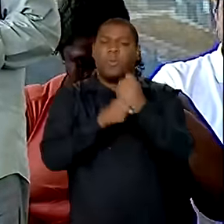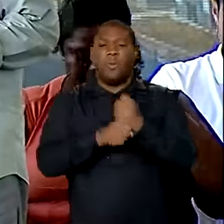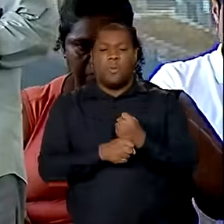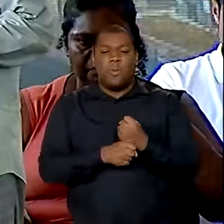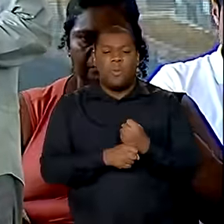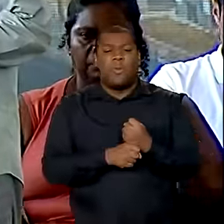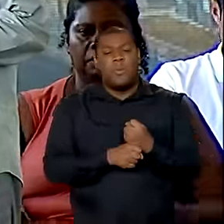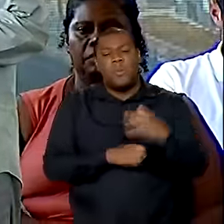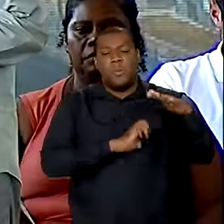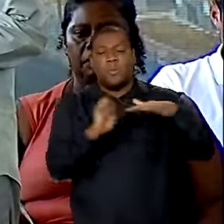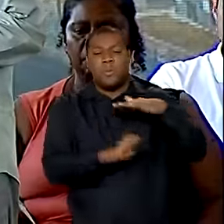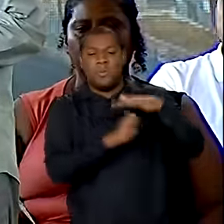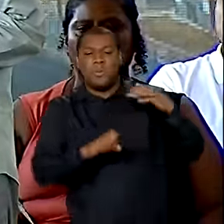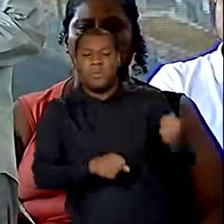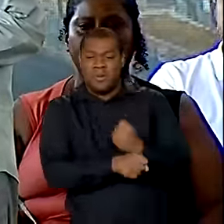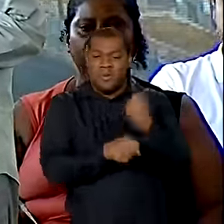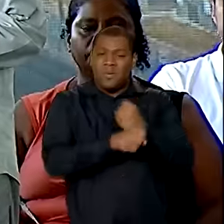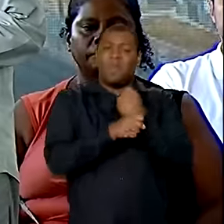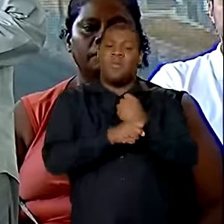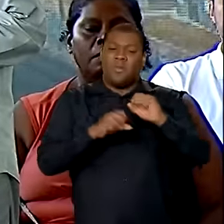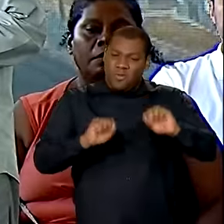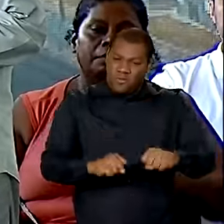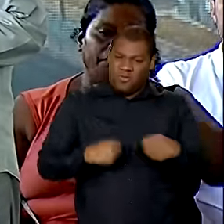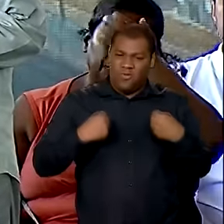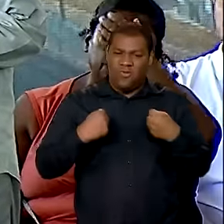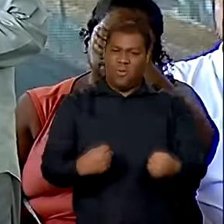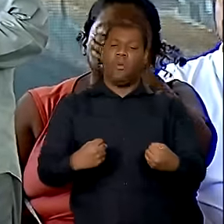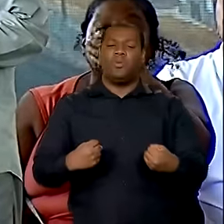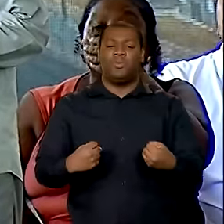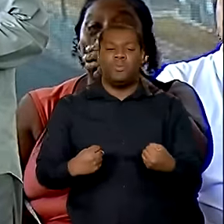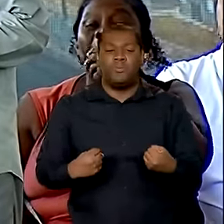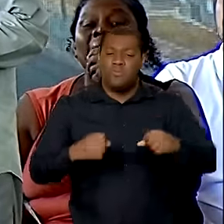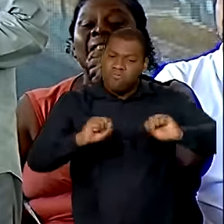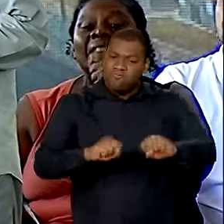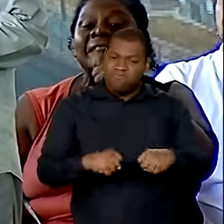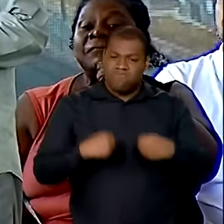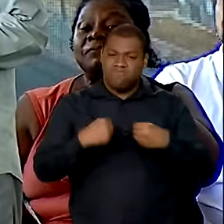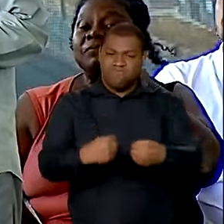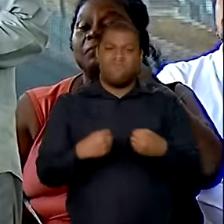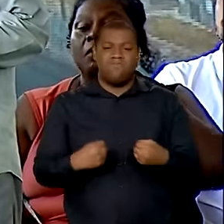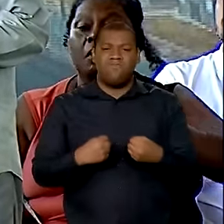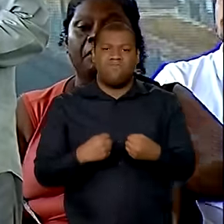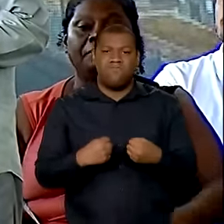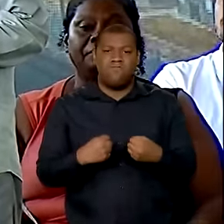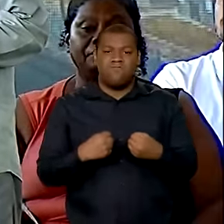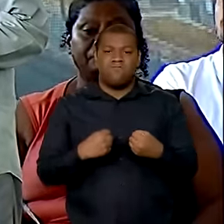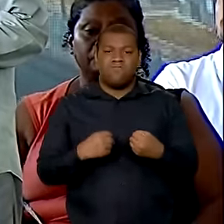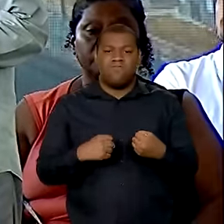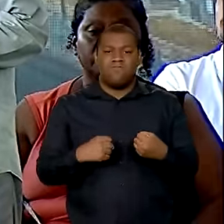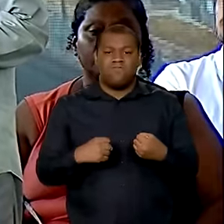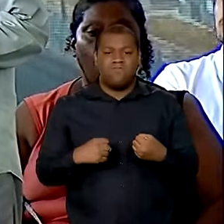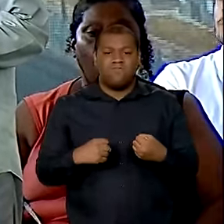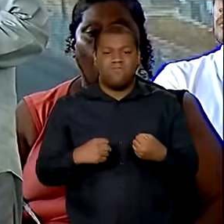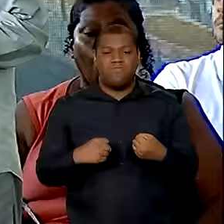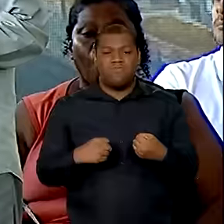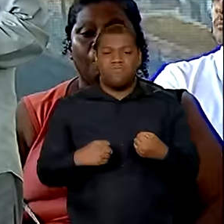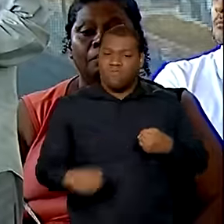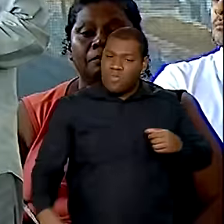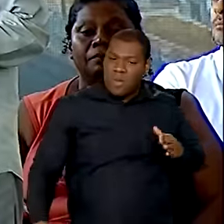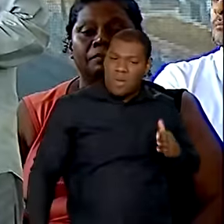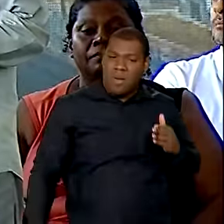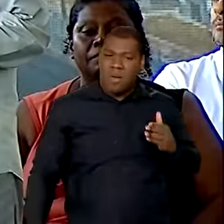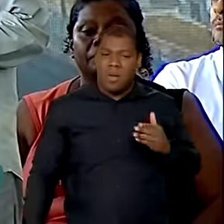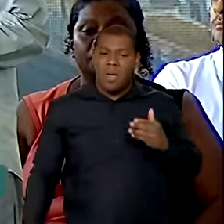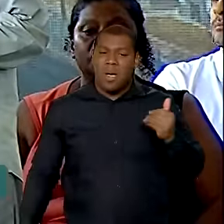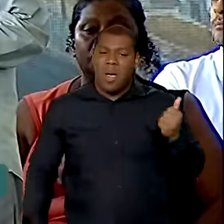Lula, arrumem uma forma, arrumem um jeito de, dentro da sua participação, construírem o que o